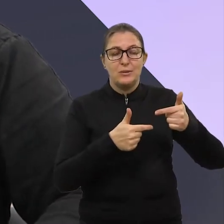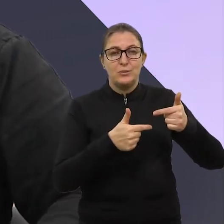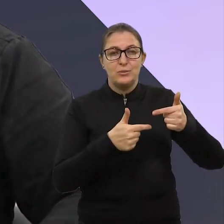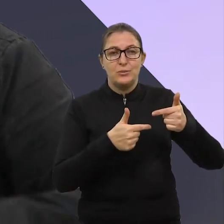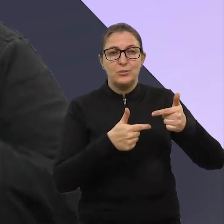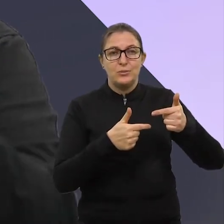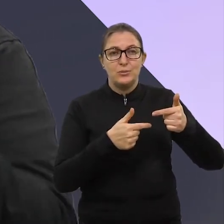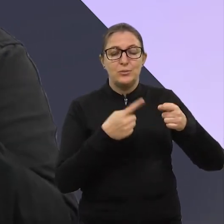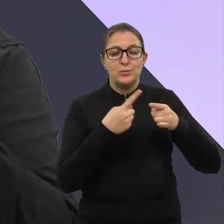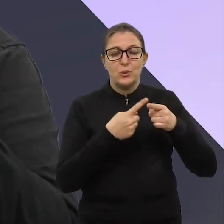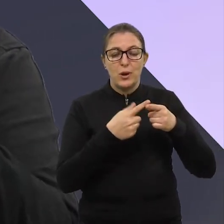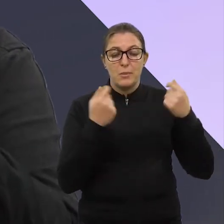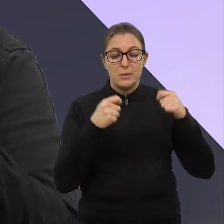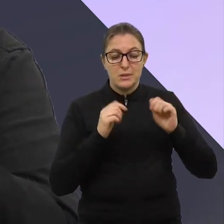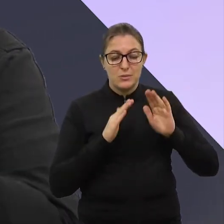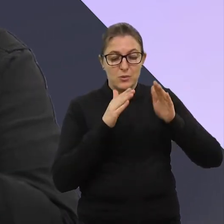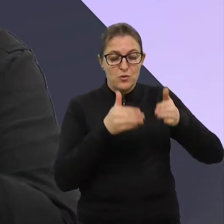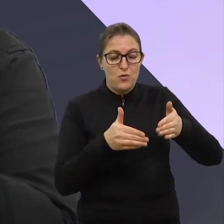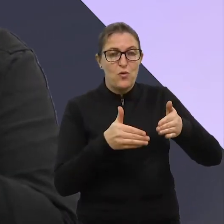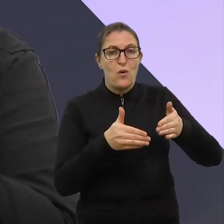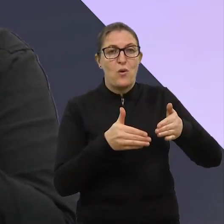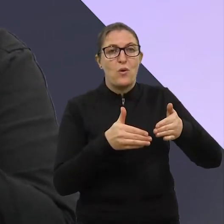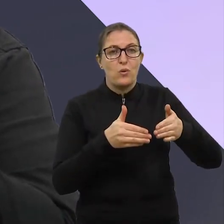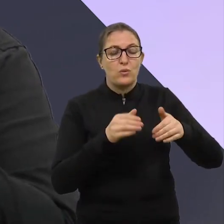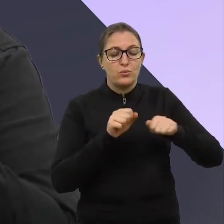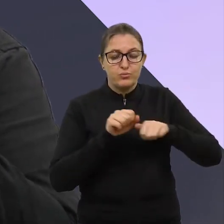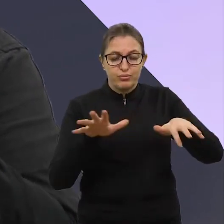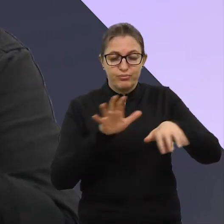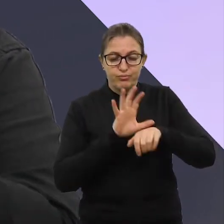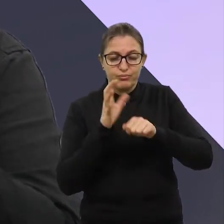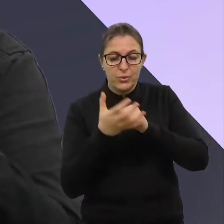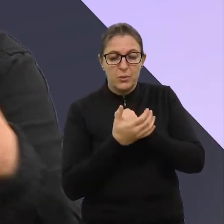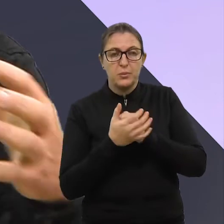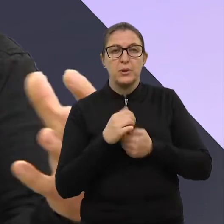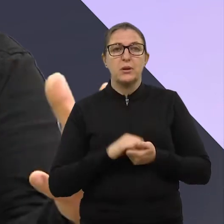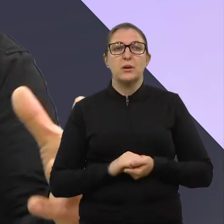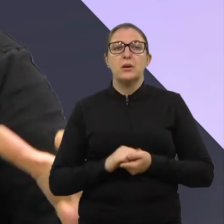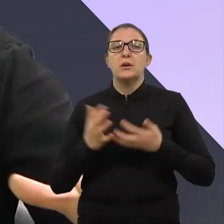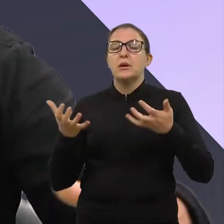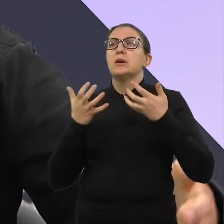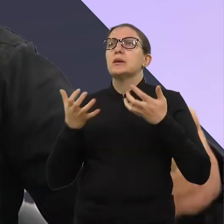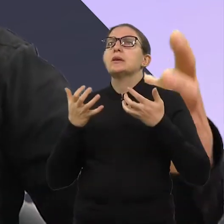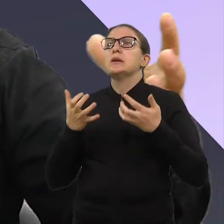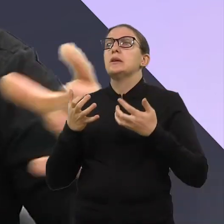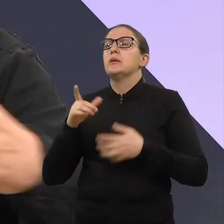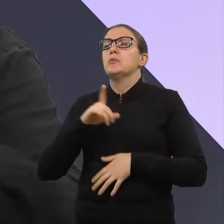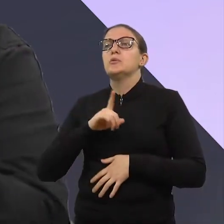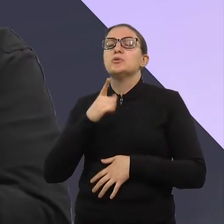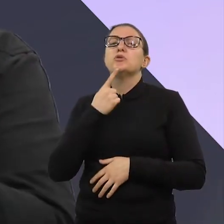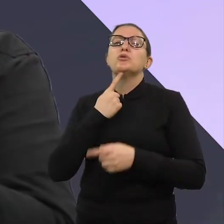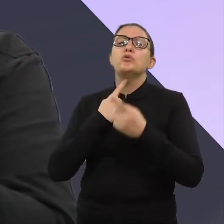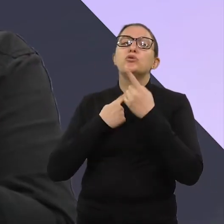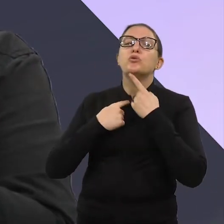Então, nós vamos... Já está focado, né? A gente havia trazido para os parceiros a vontade de fazer grandes